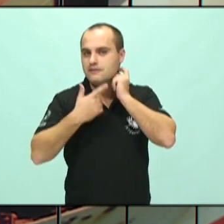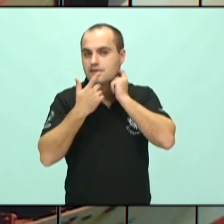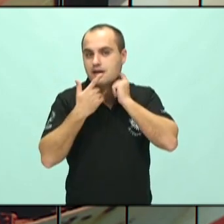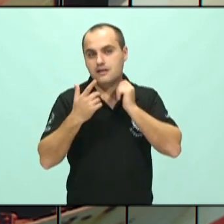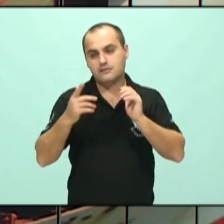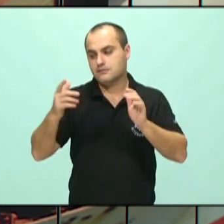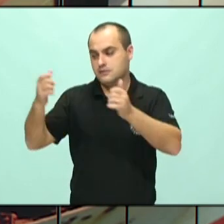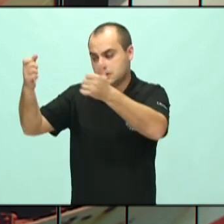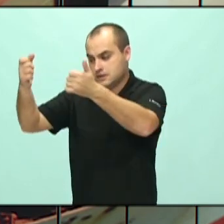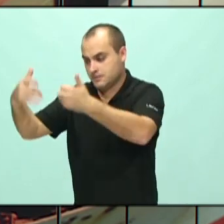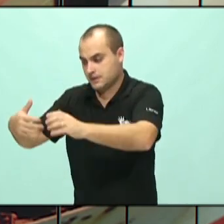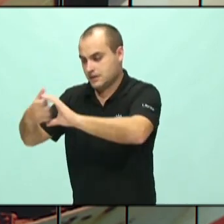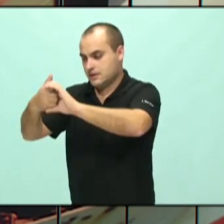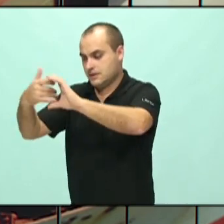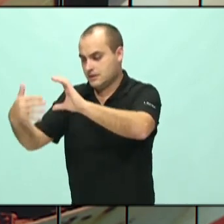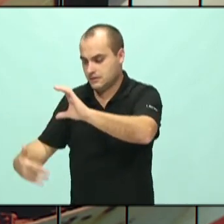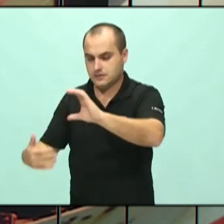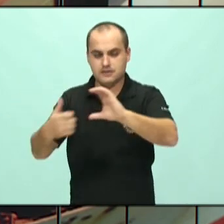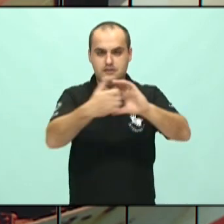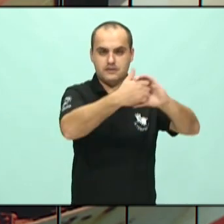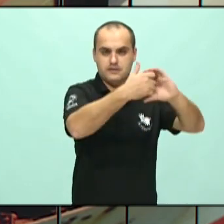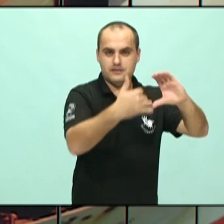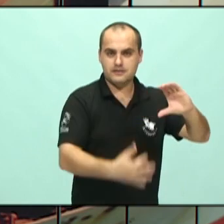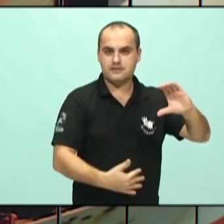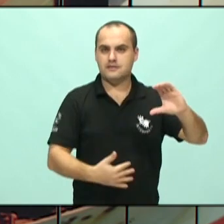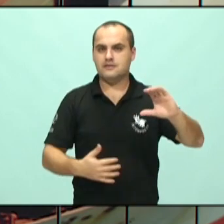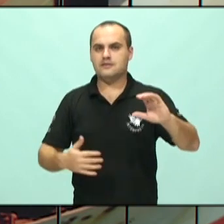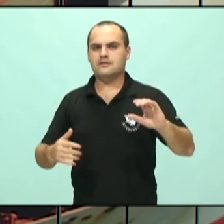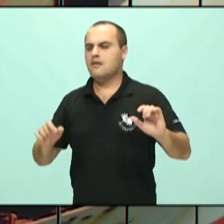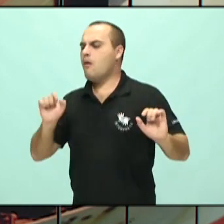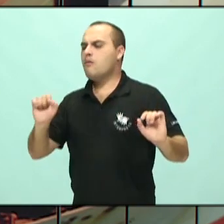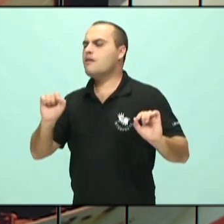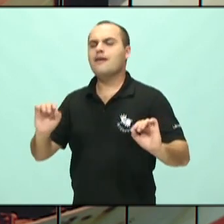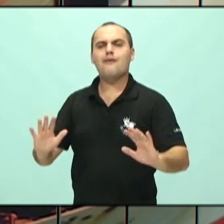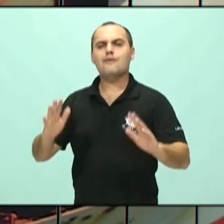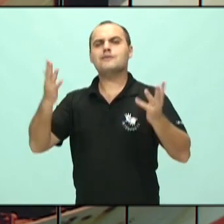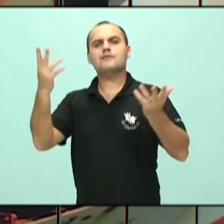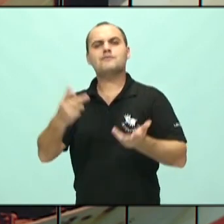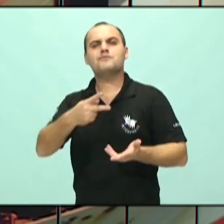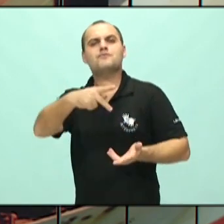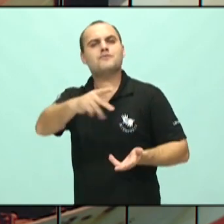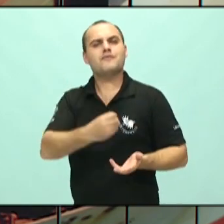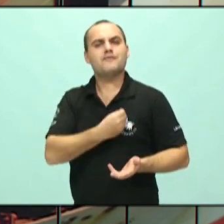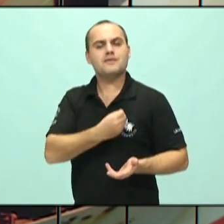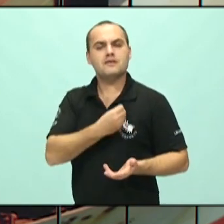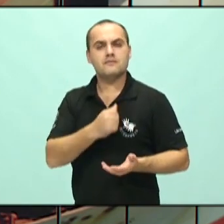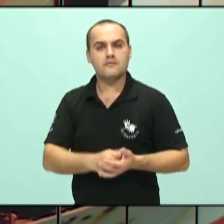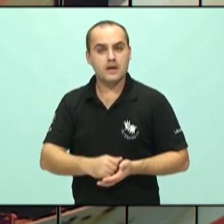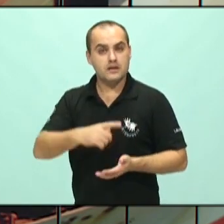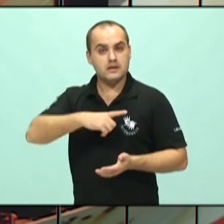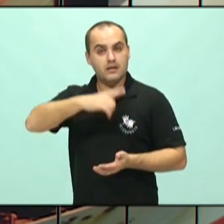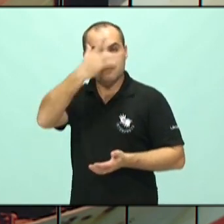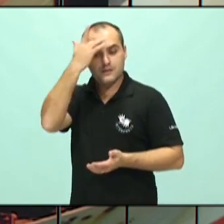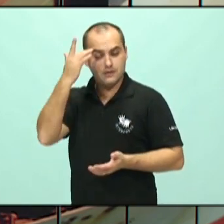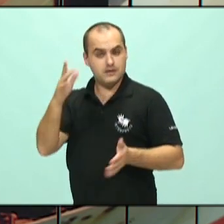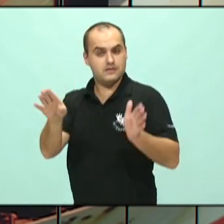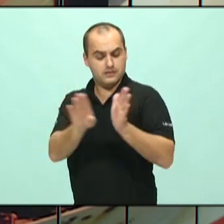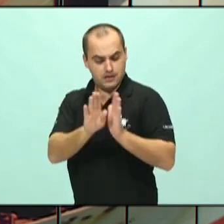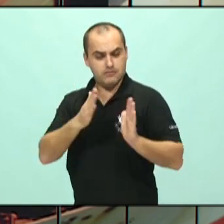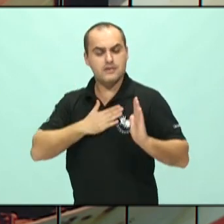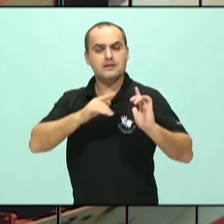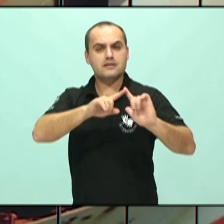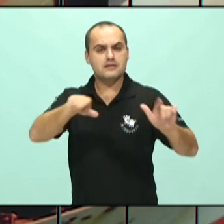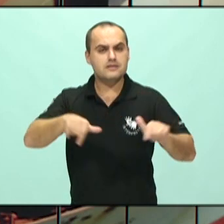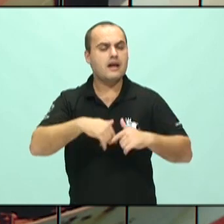definição é justamente desproporção. O que aconteceu na sua vida? Tem paciente que chega aos prantos, no consultório, tá, mas o que